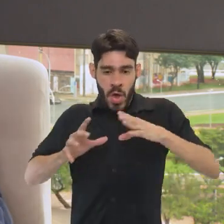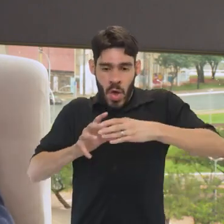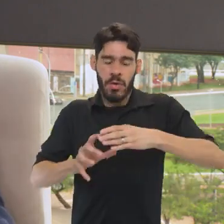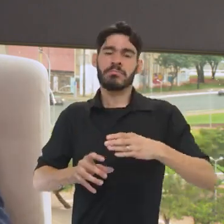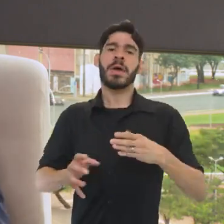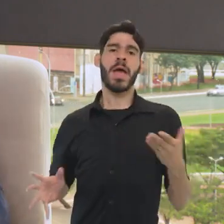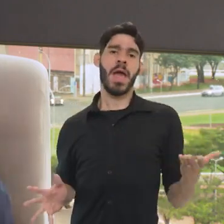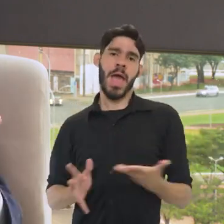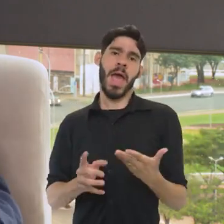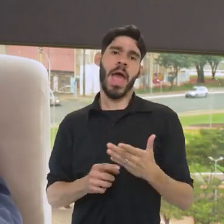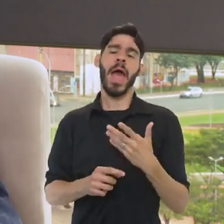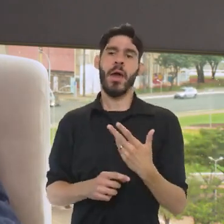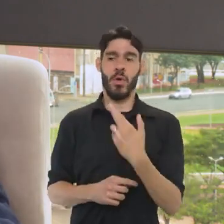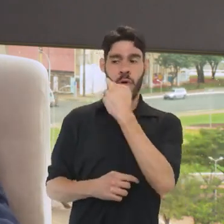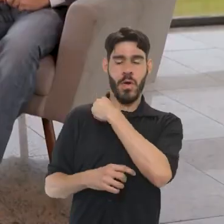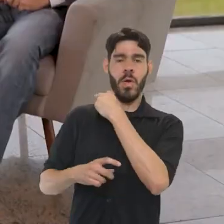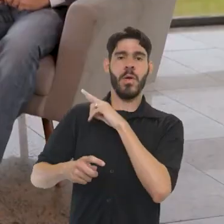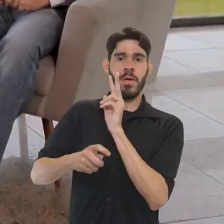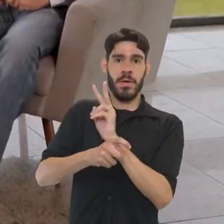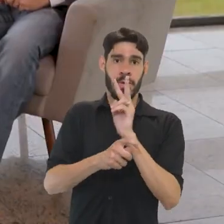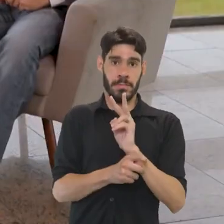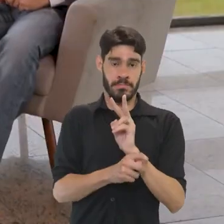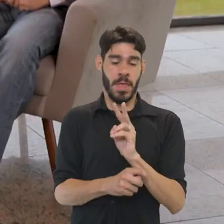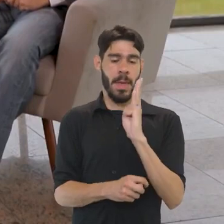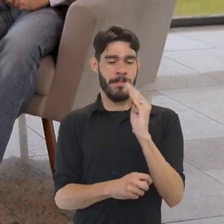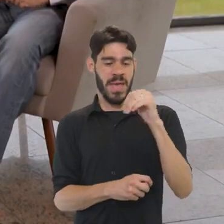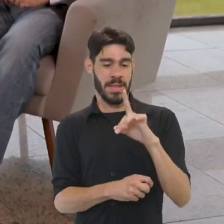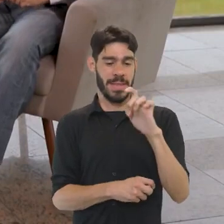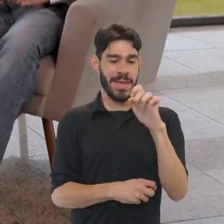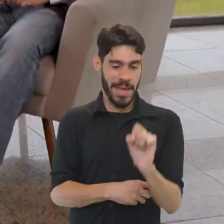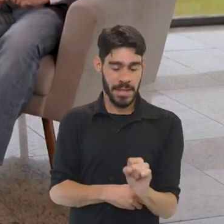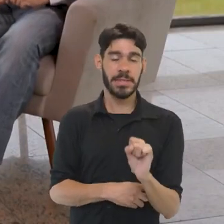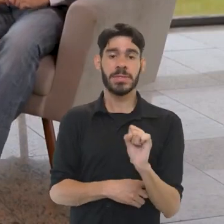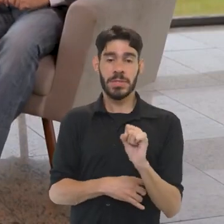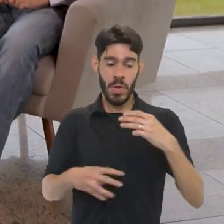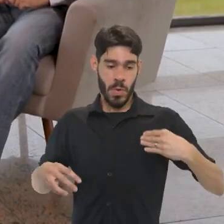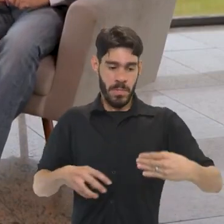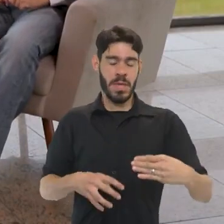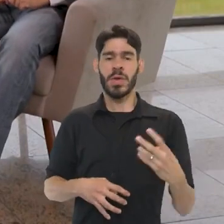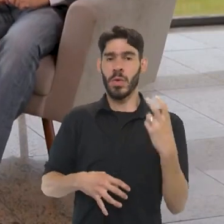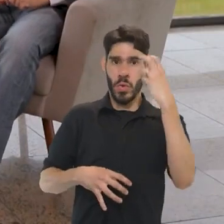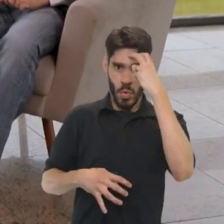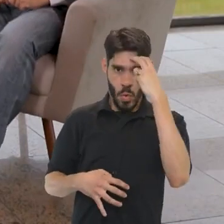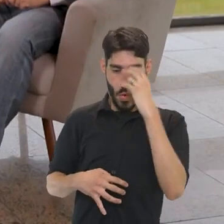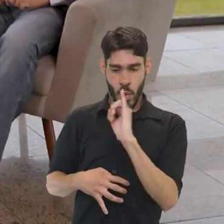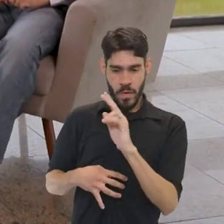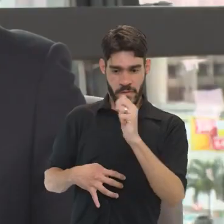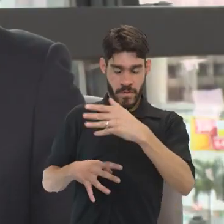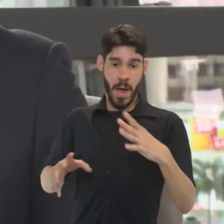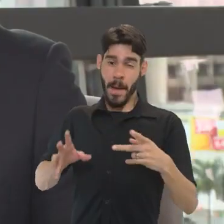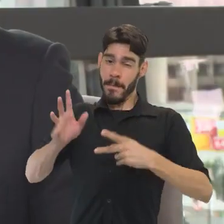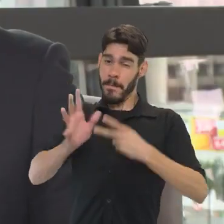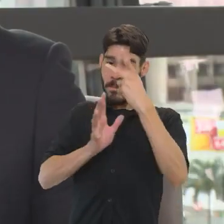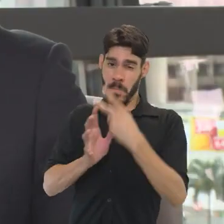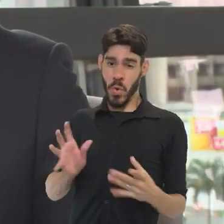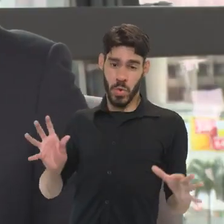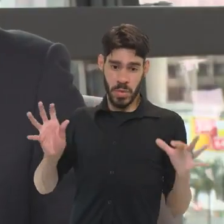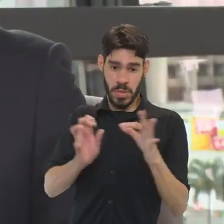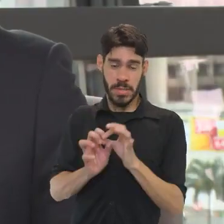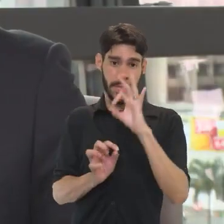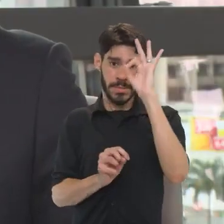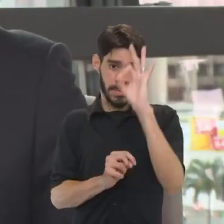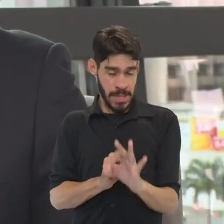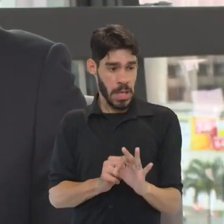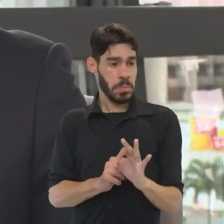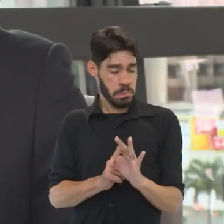estão ali nesse conjunto, que agora a gente tem a tarefa de preservar. O BNDES, o Ministério da Cultura e o IFAM vão fazer um grande projeto ali no